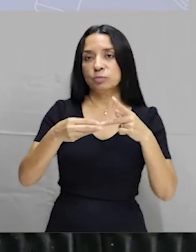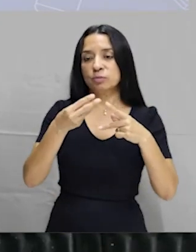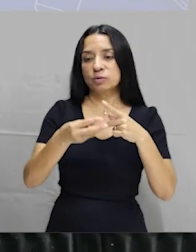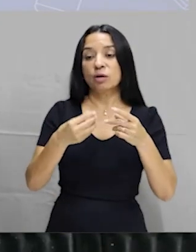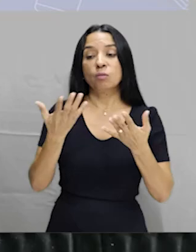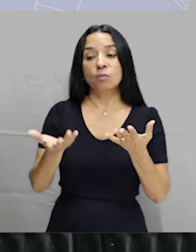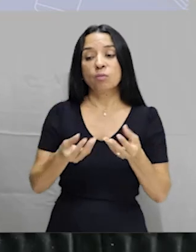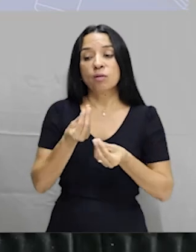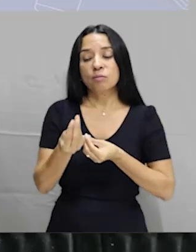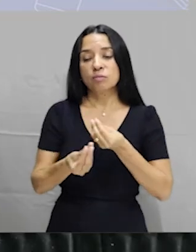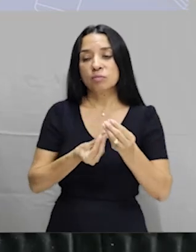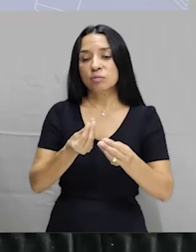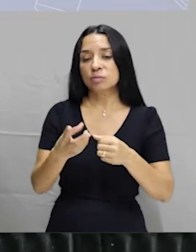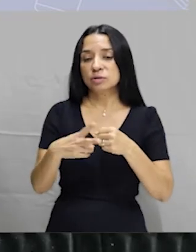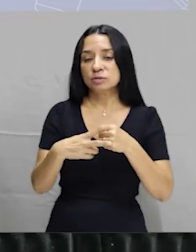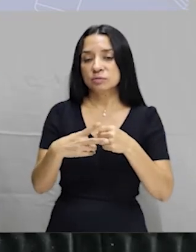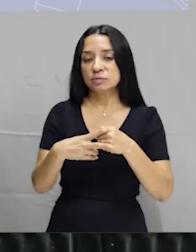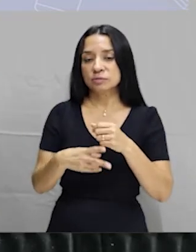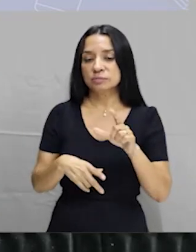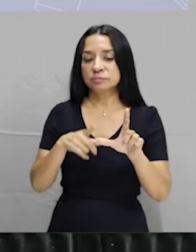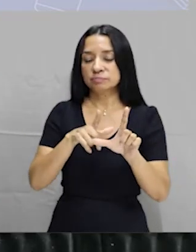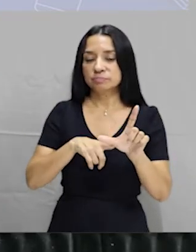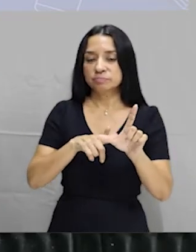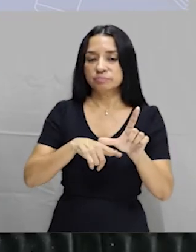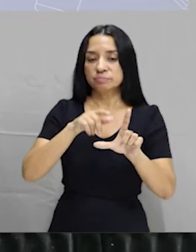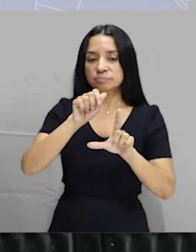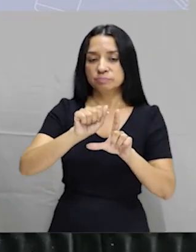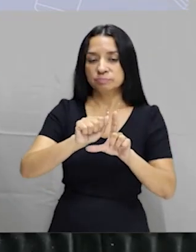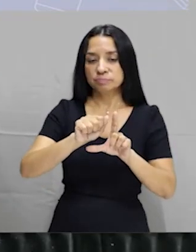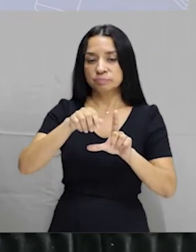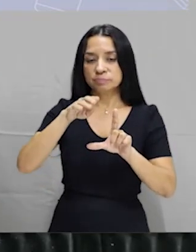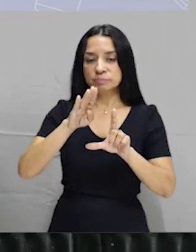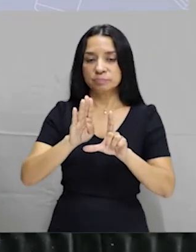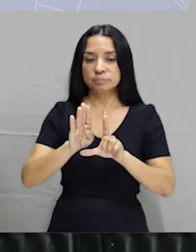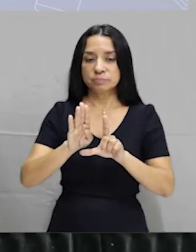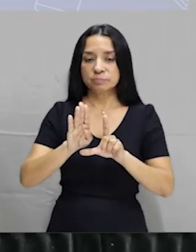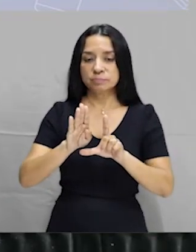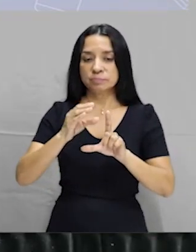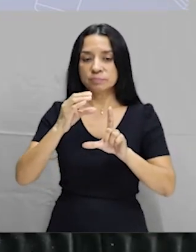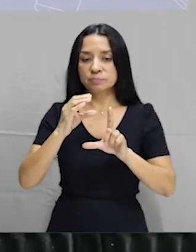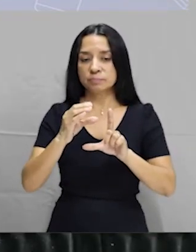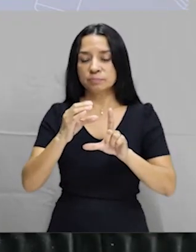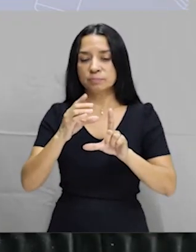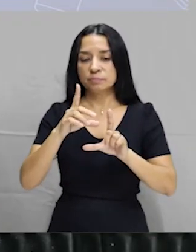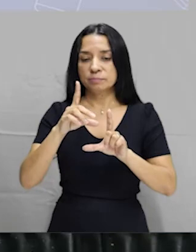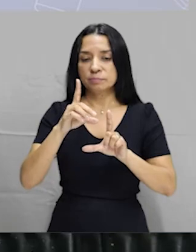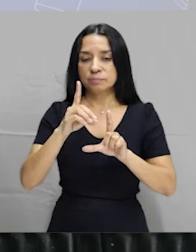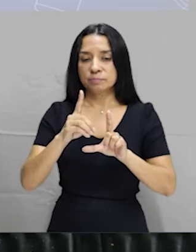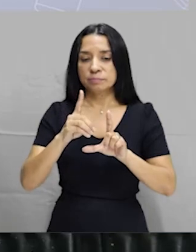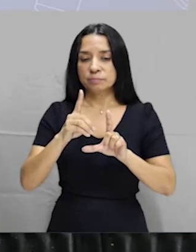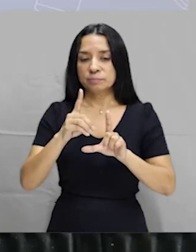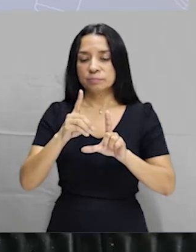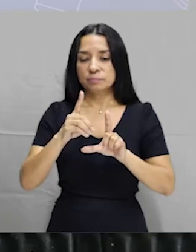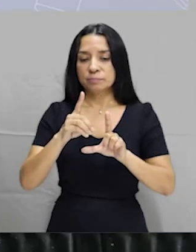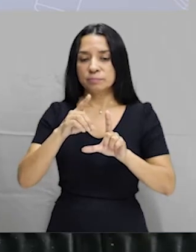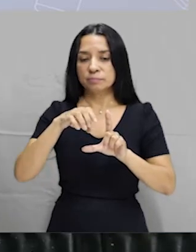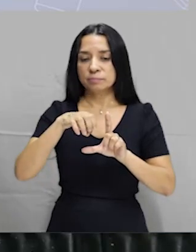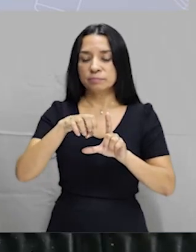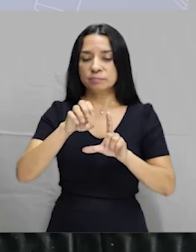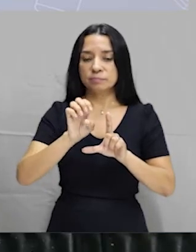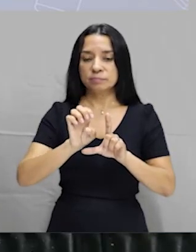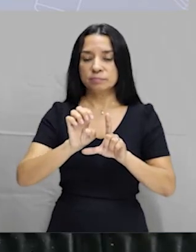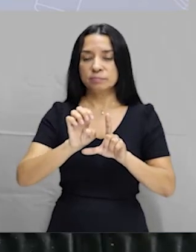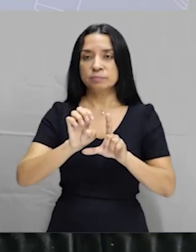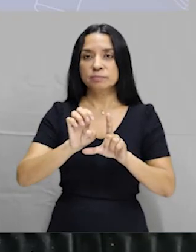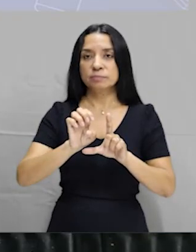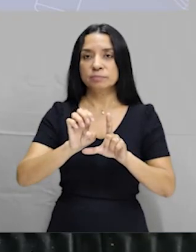Sostubo, seria sostengan, sostuvieron, sostuvieran, sostuviesen